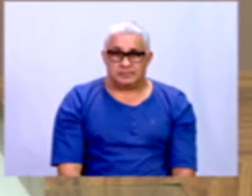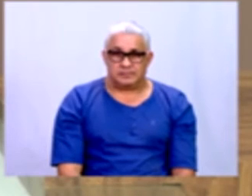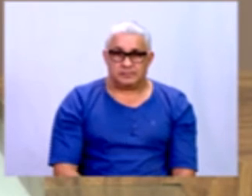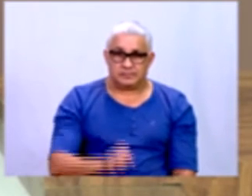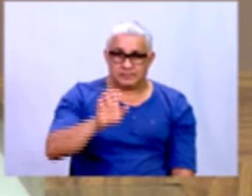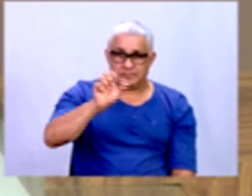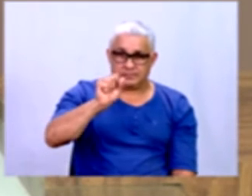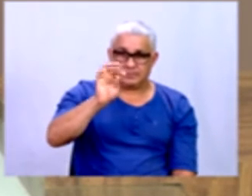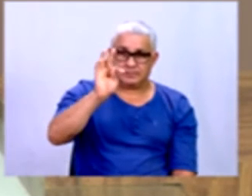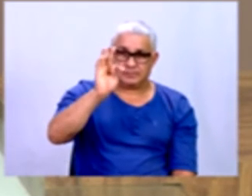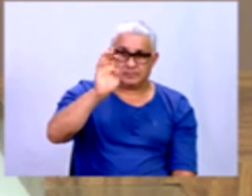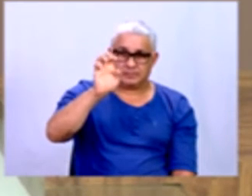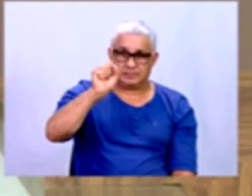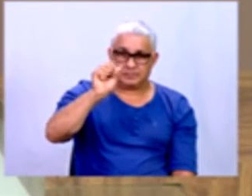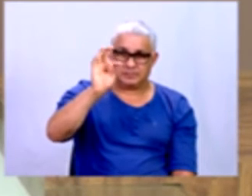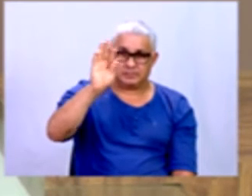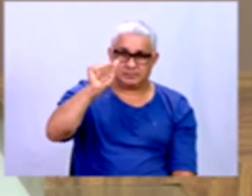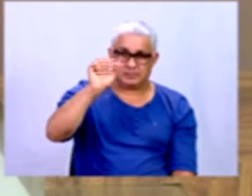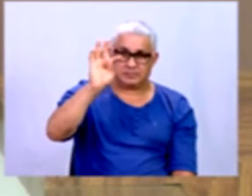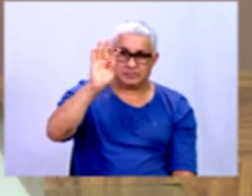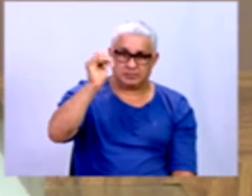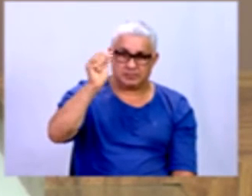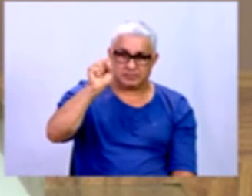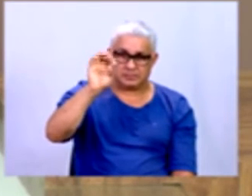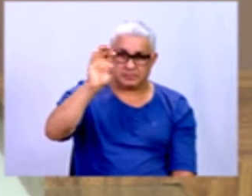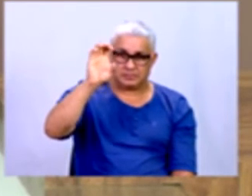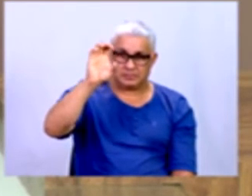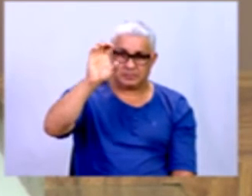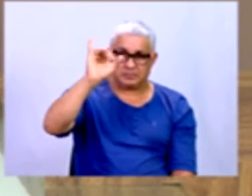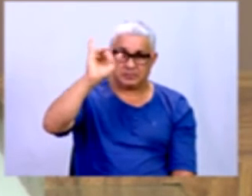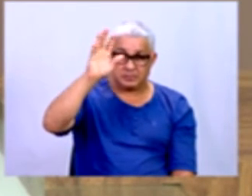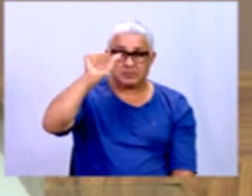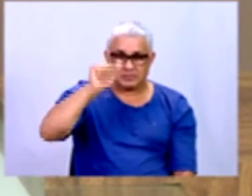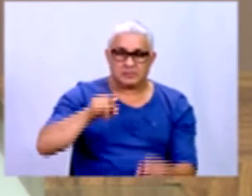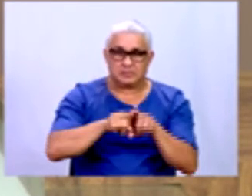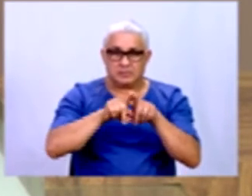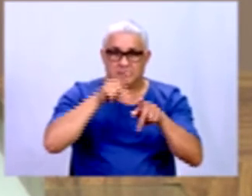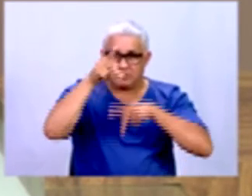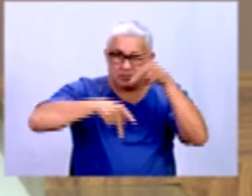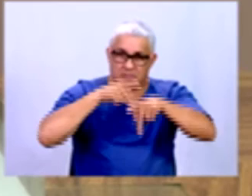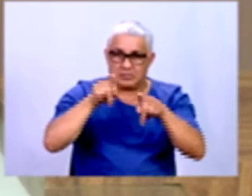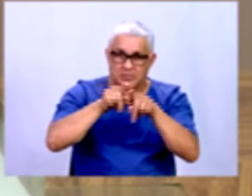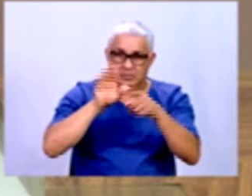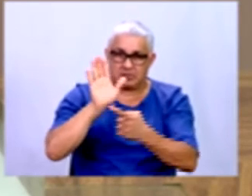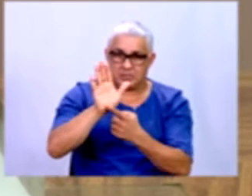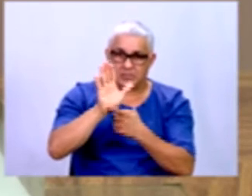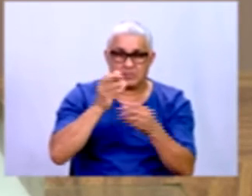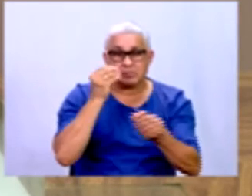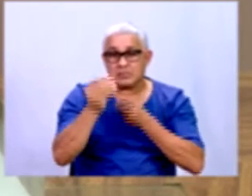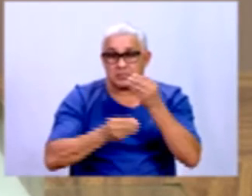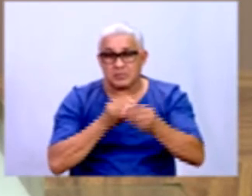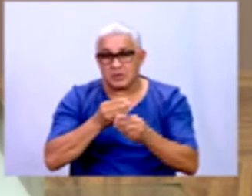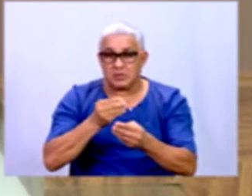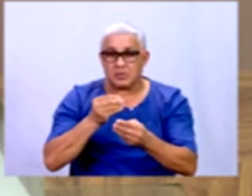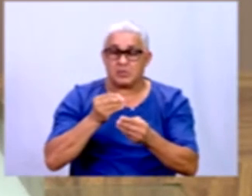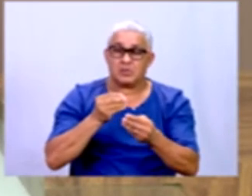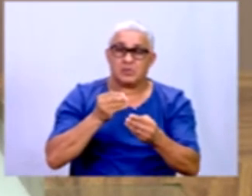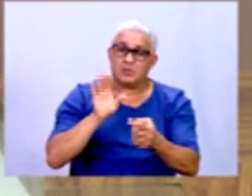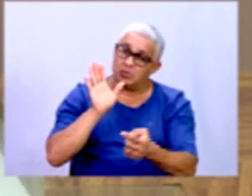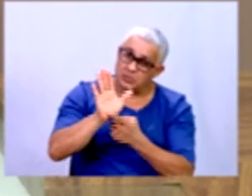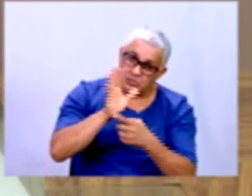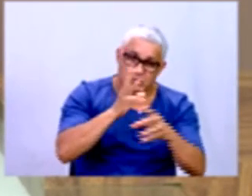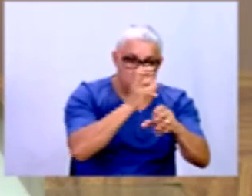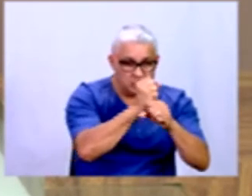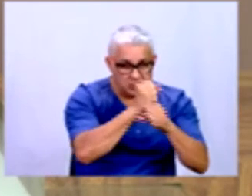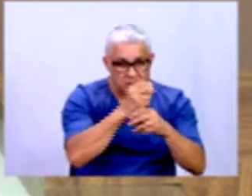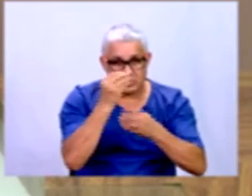amostra, né? Você tem que delimitar a sua amostra, ver a forma que você vai aplicar os cálculos, né? Para